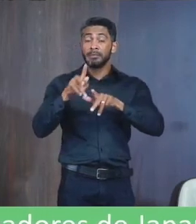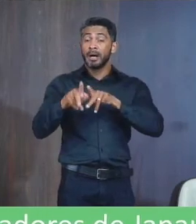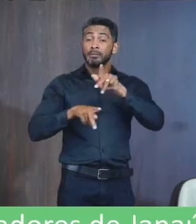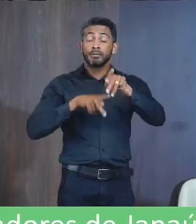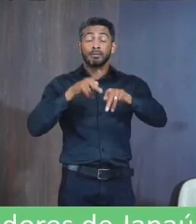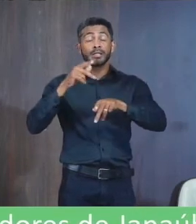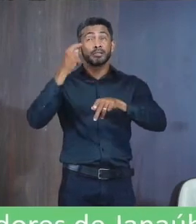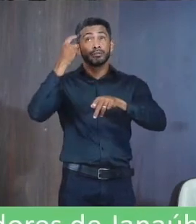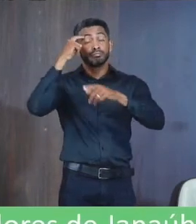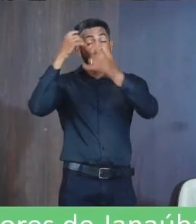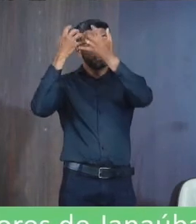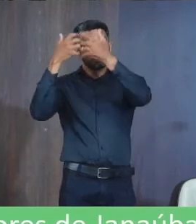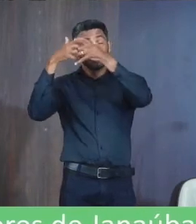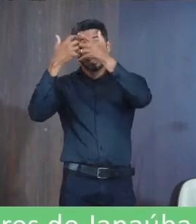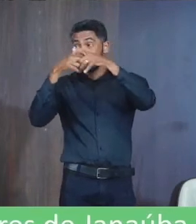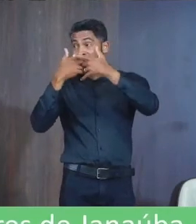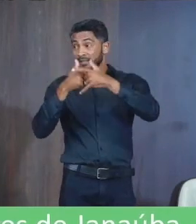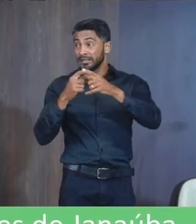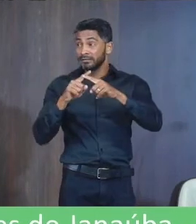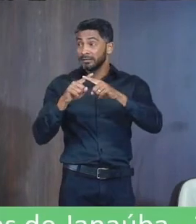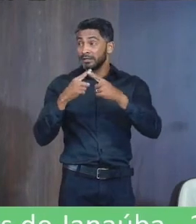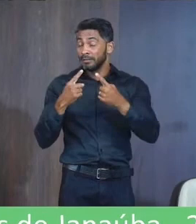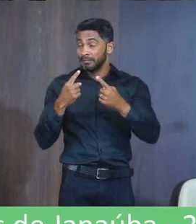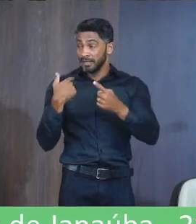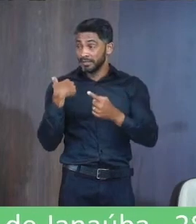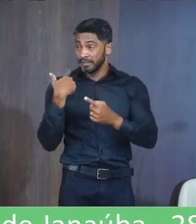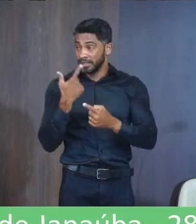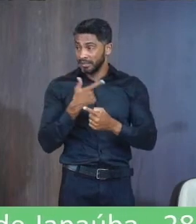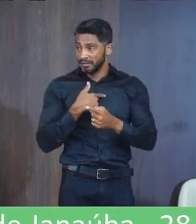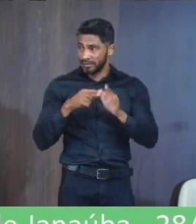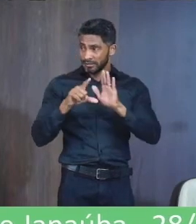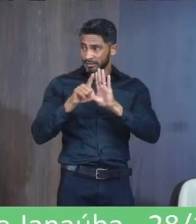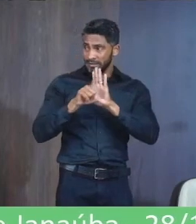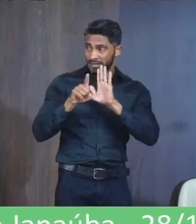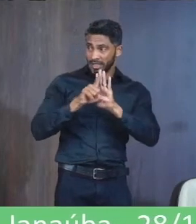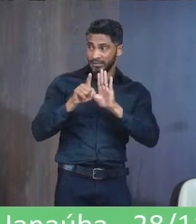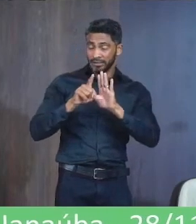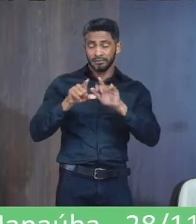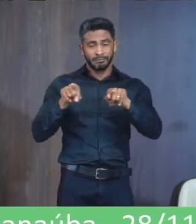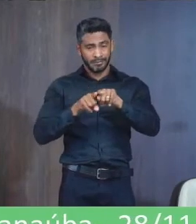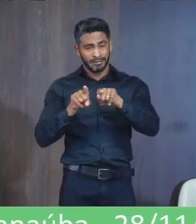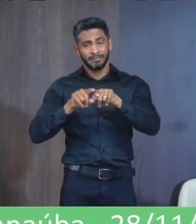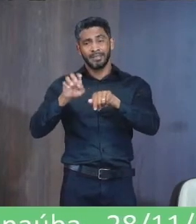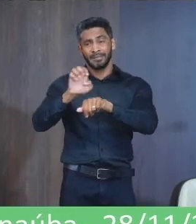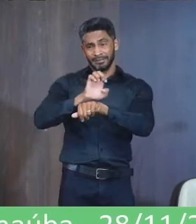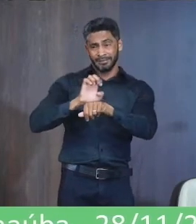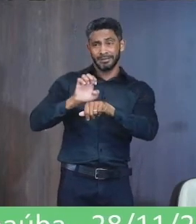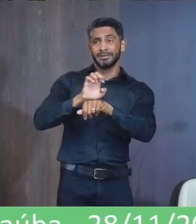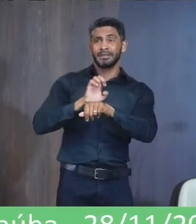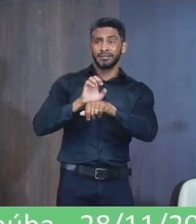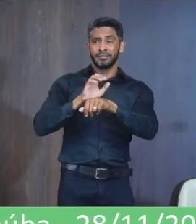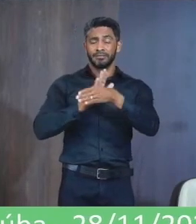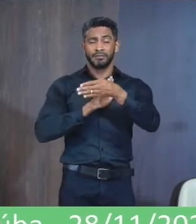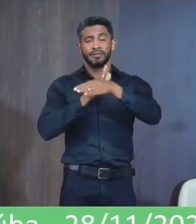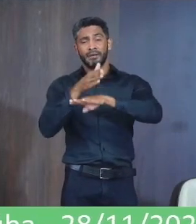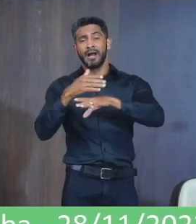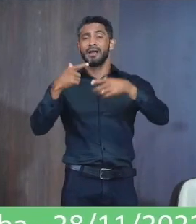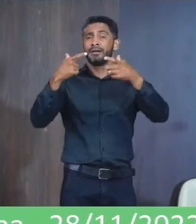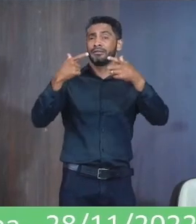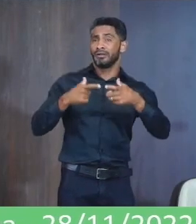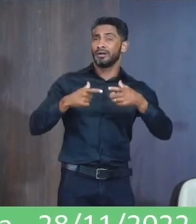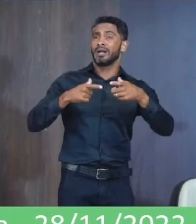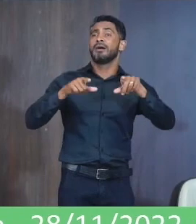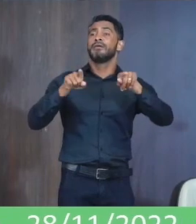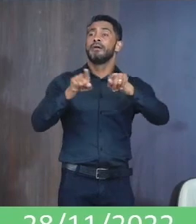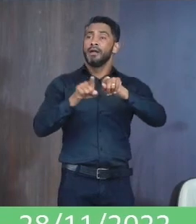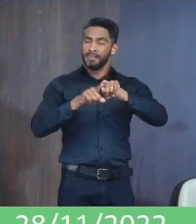reflexão Mas esse papel Ele é nosso Do legislativo E principalmente Do executivo Que vai a campo Tem a